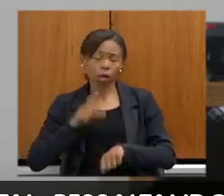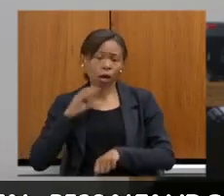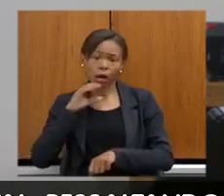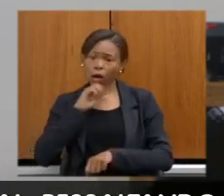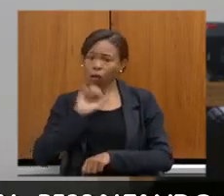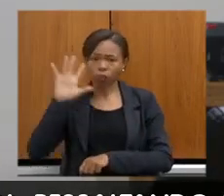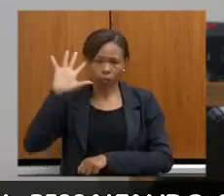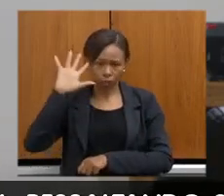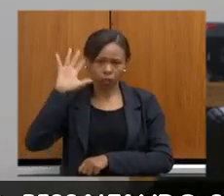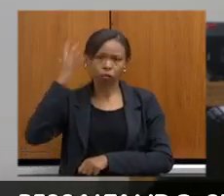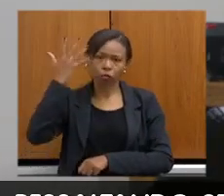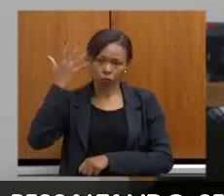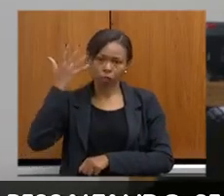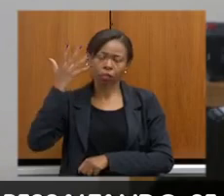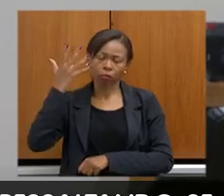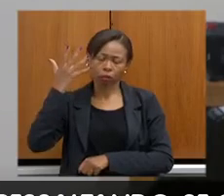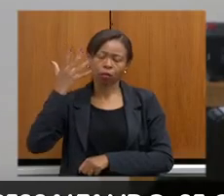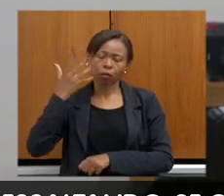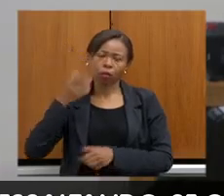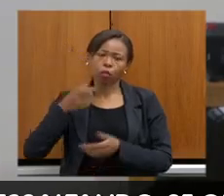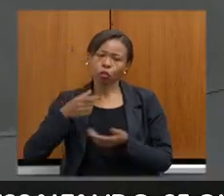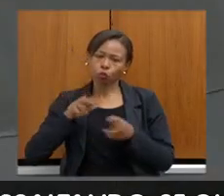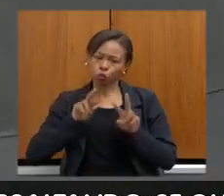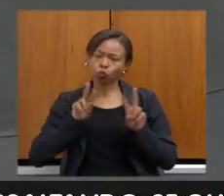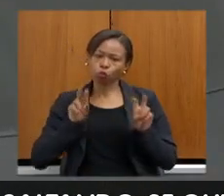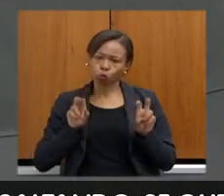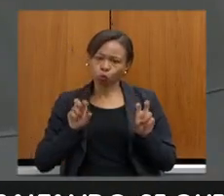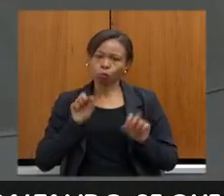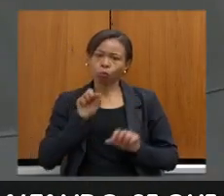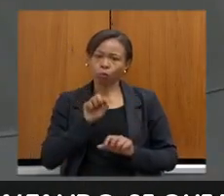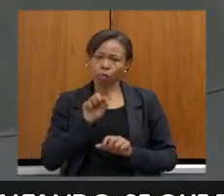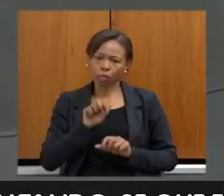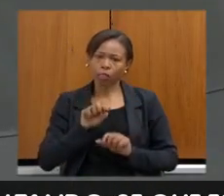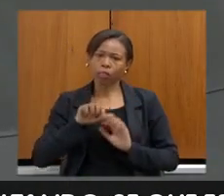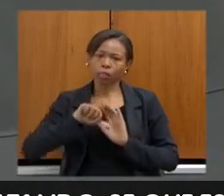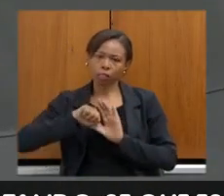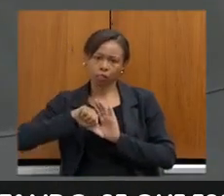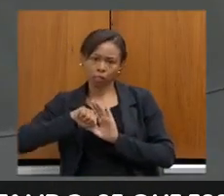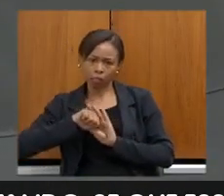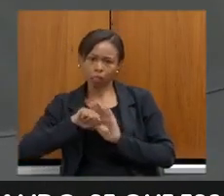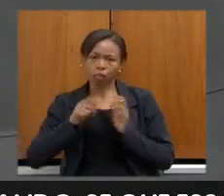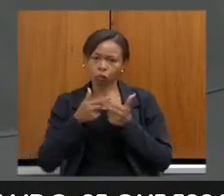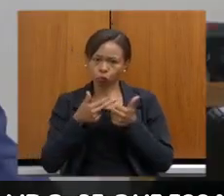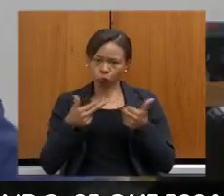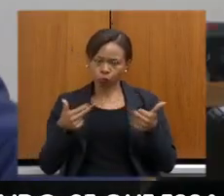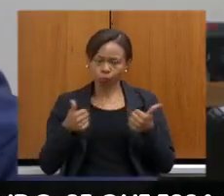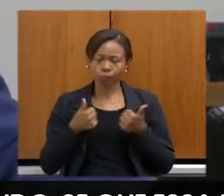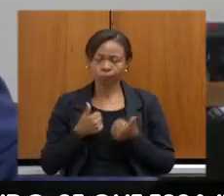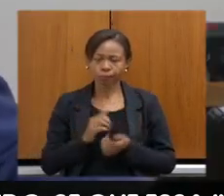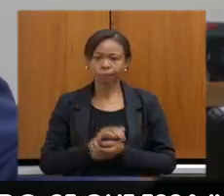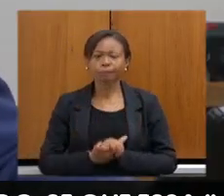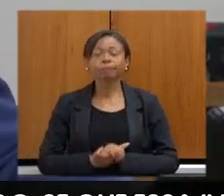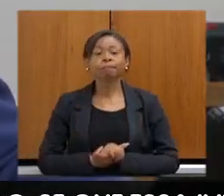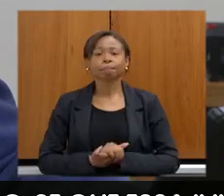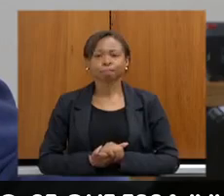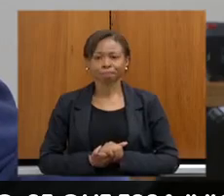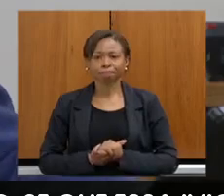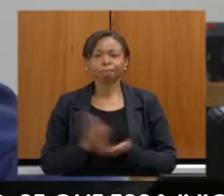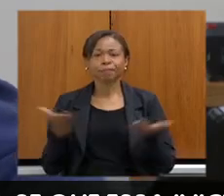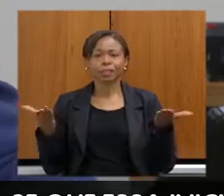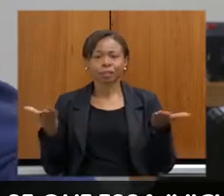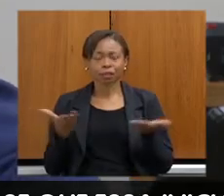as providências legais cabíveis em relação a essas irregularidades. Bem, passando agora